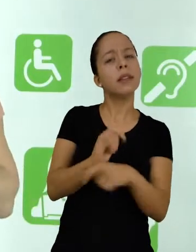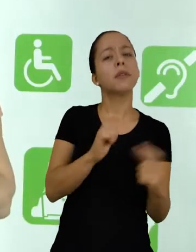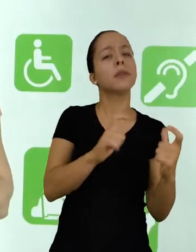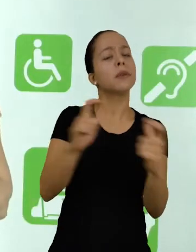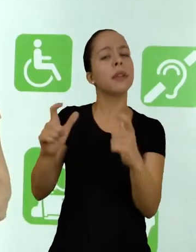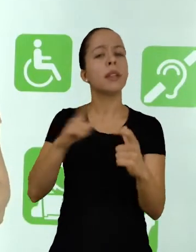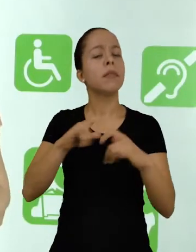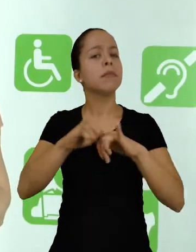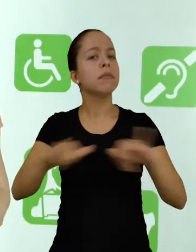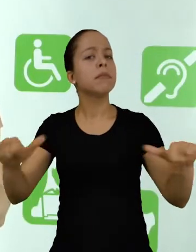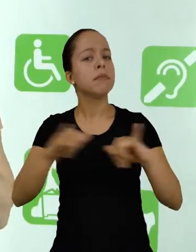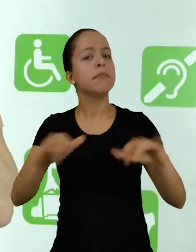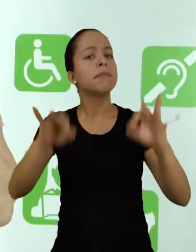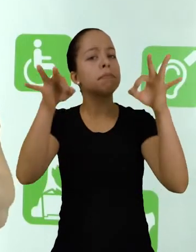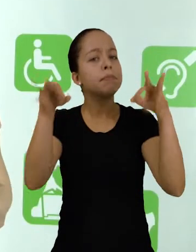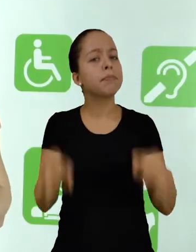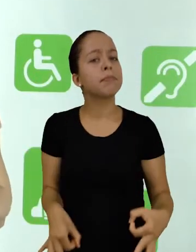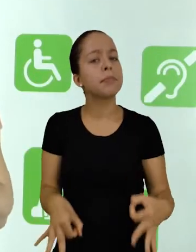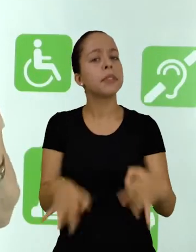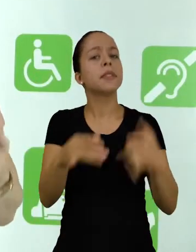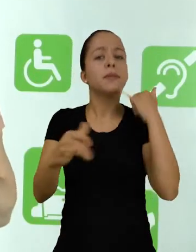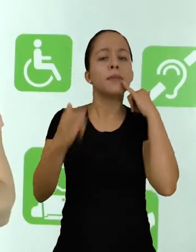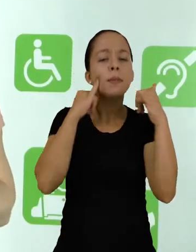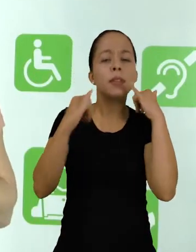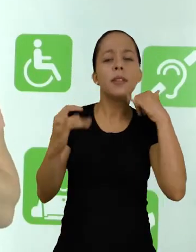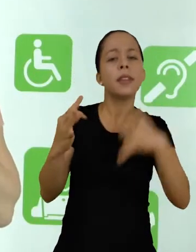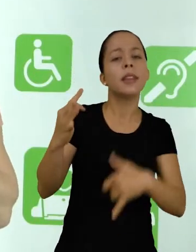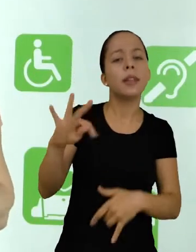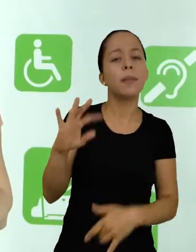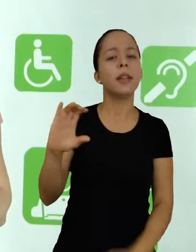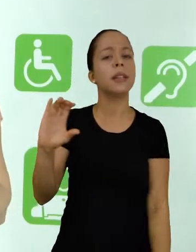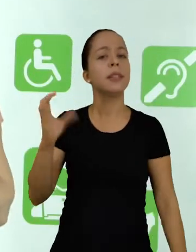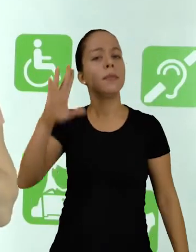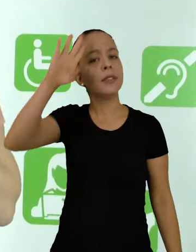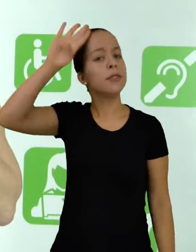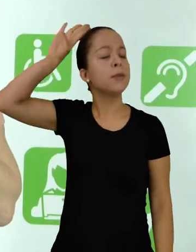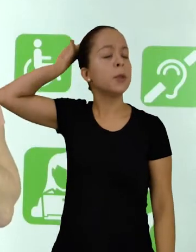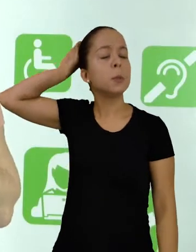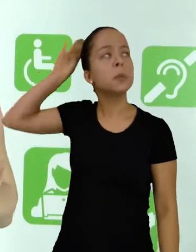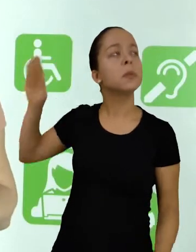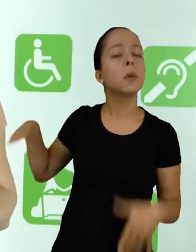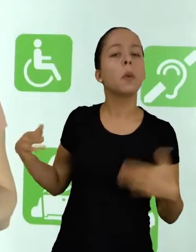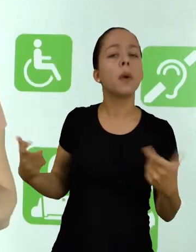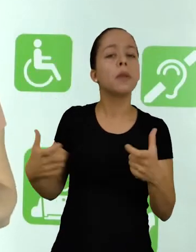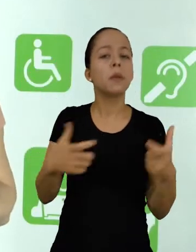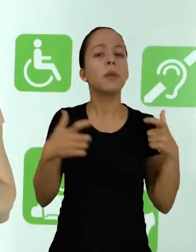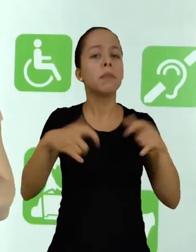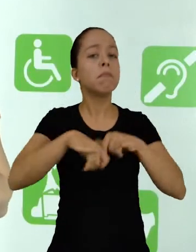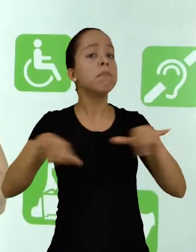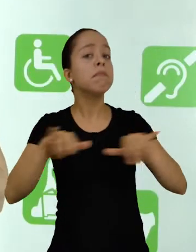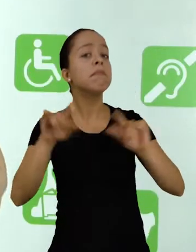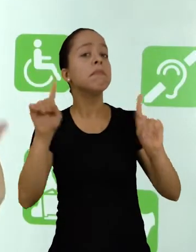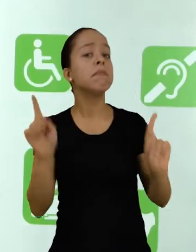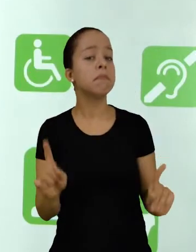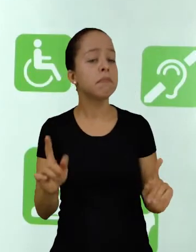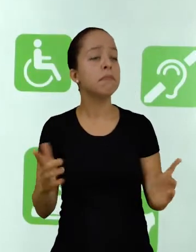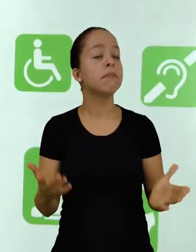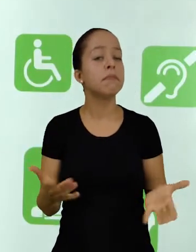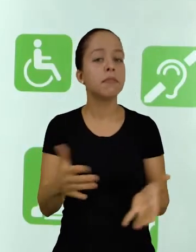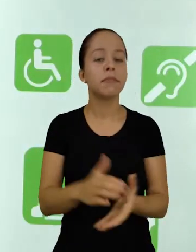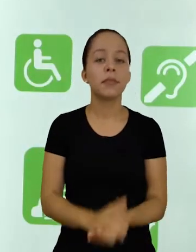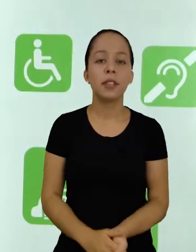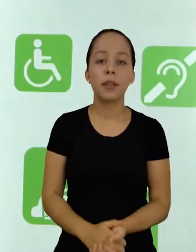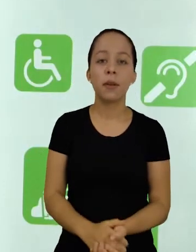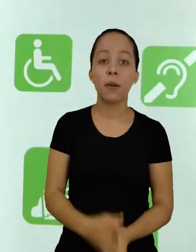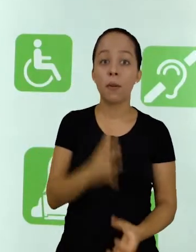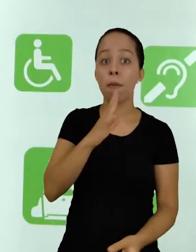publicidade adequados ao uso e difusão desses trabalhos acadêmicos? A demonstração do